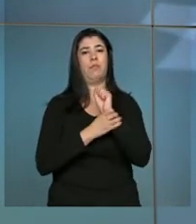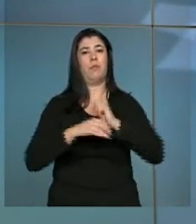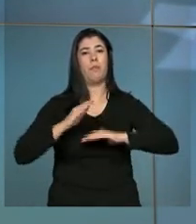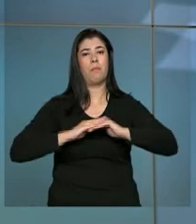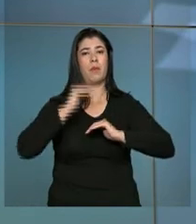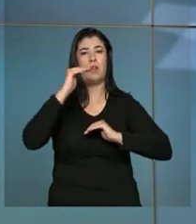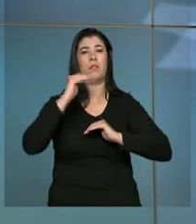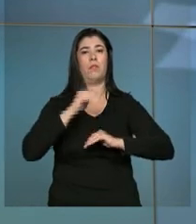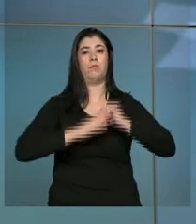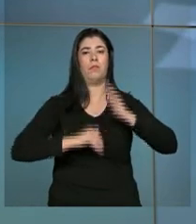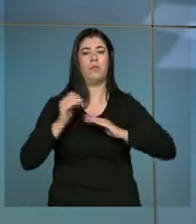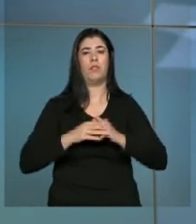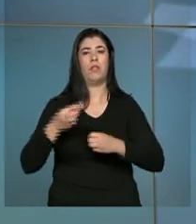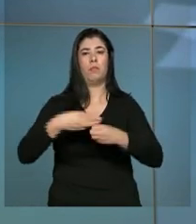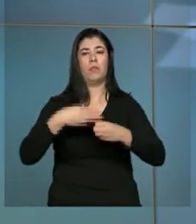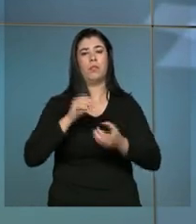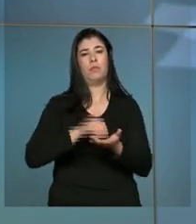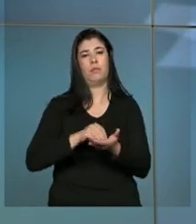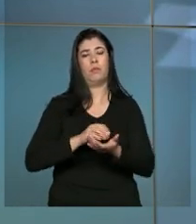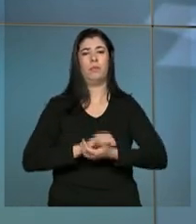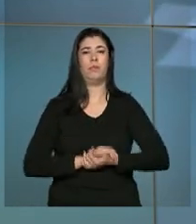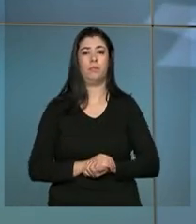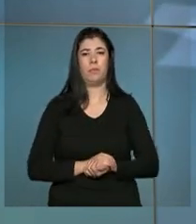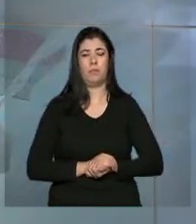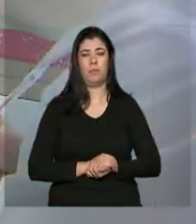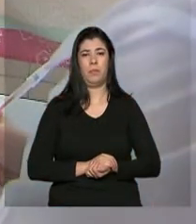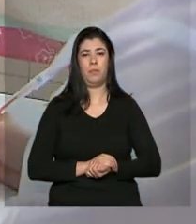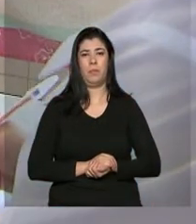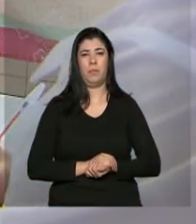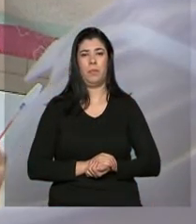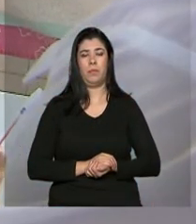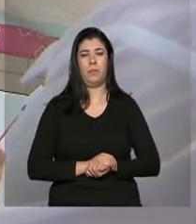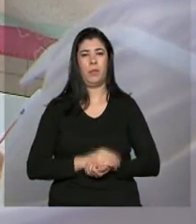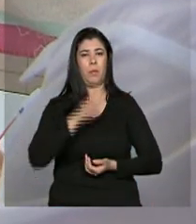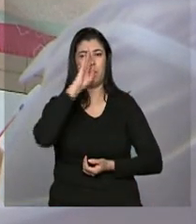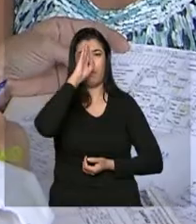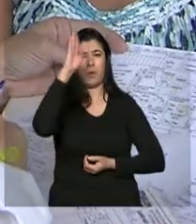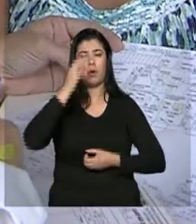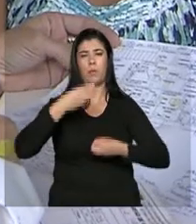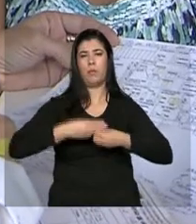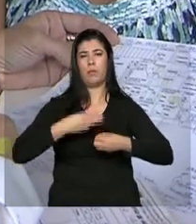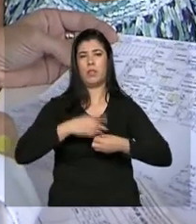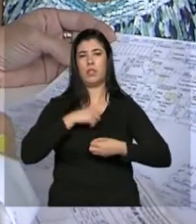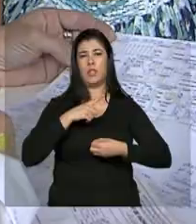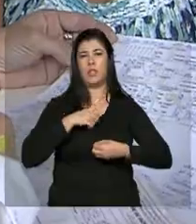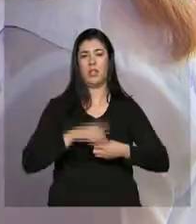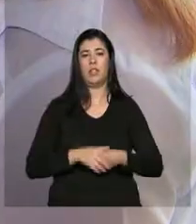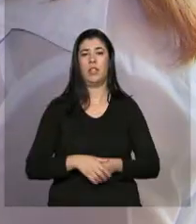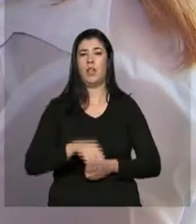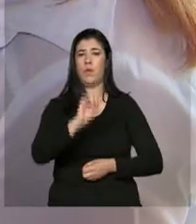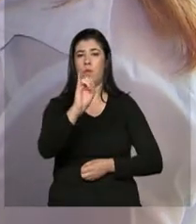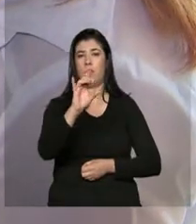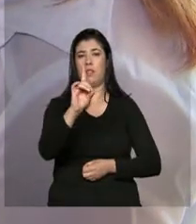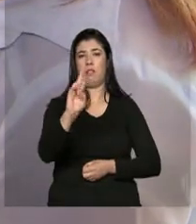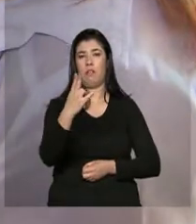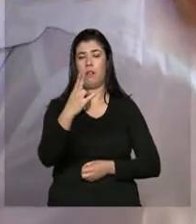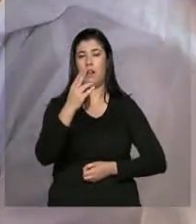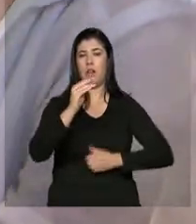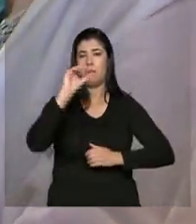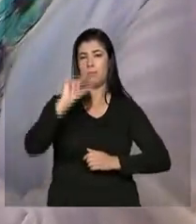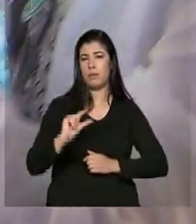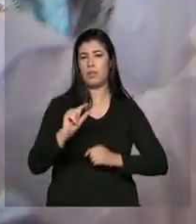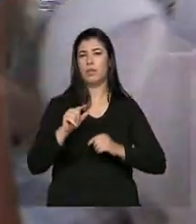área de saúde para municípios carentes. A prioridade é para municípios com baixo índice de desenvolvimento humano,